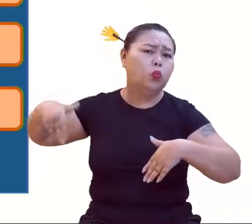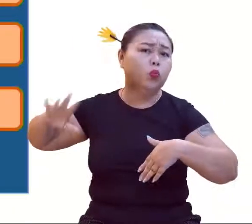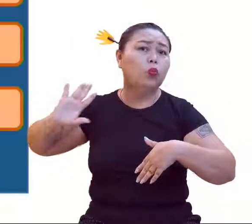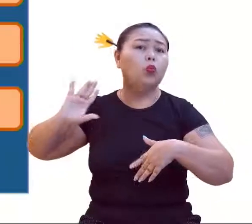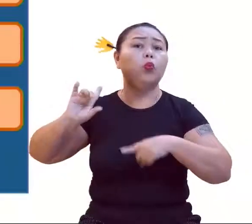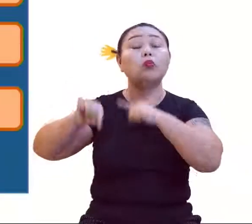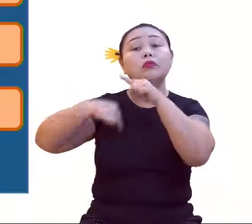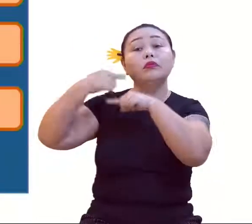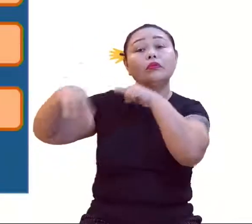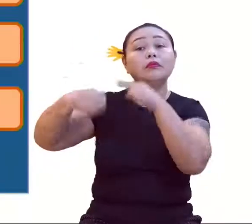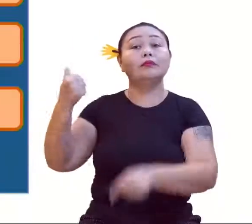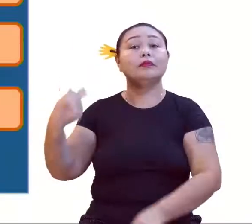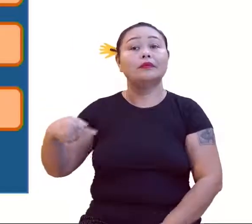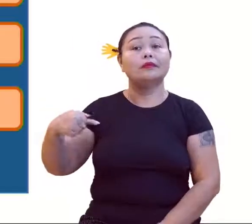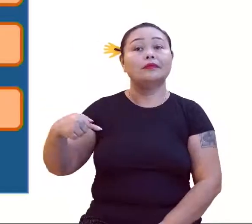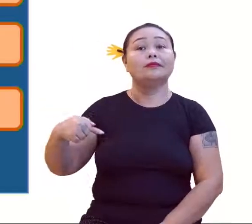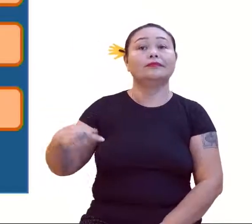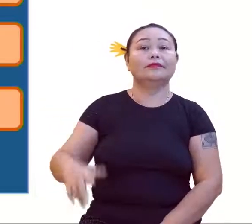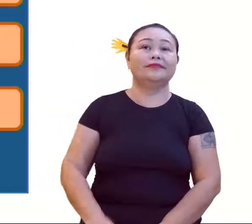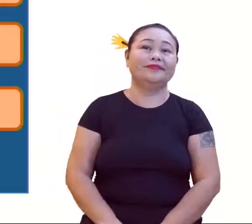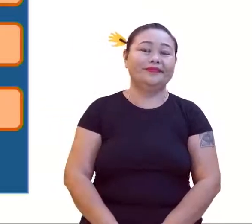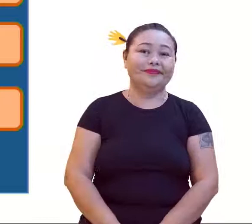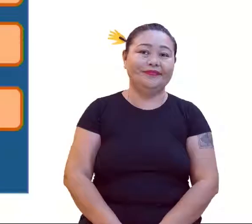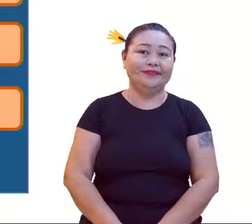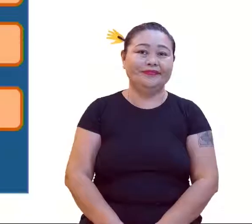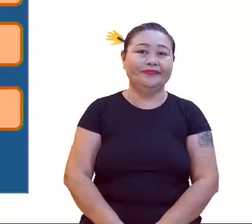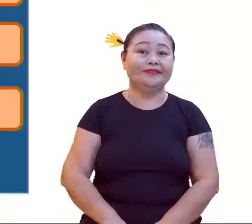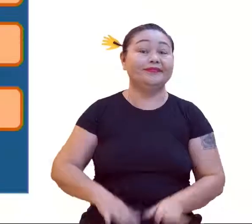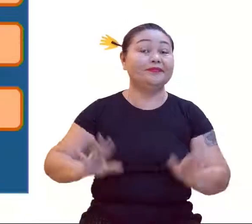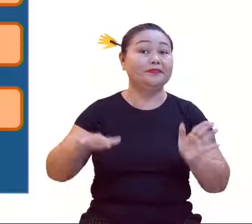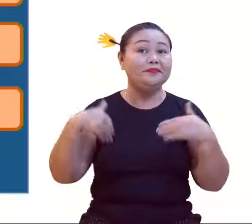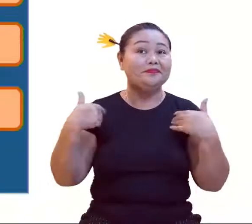próximo termo é o 17? E agora?